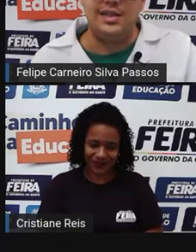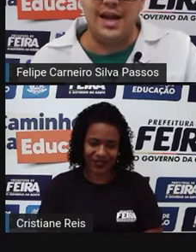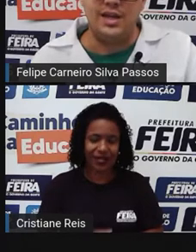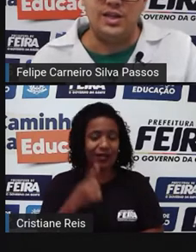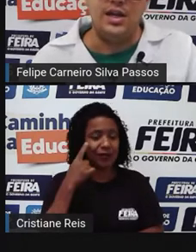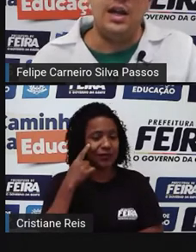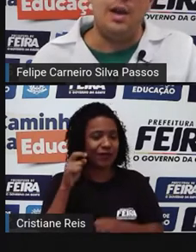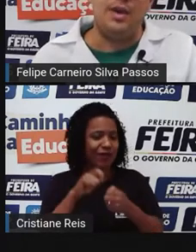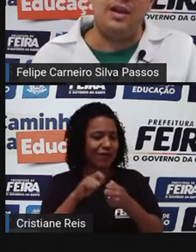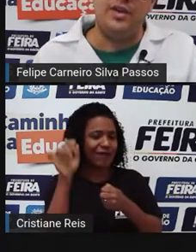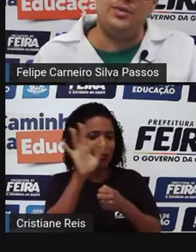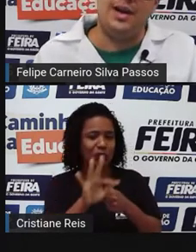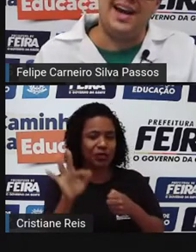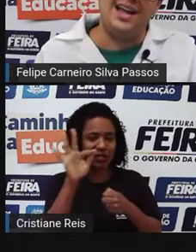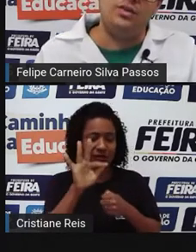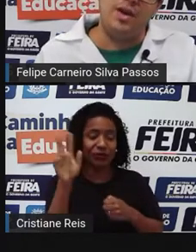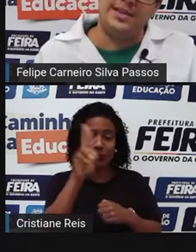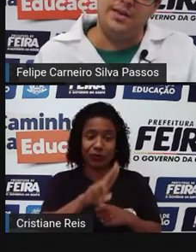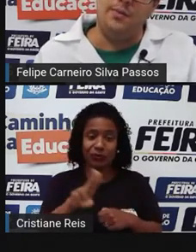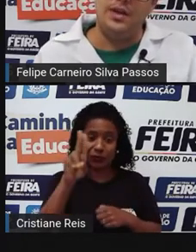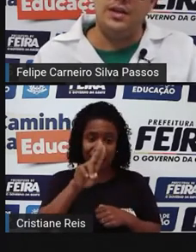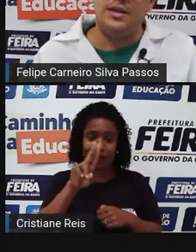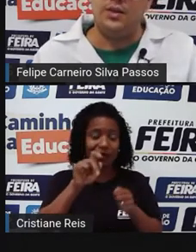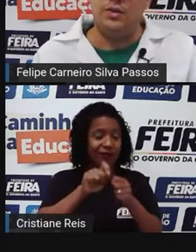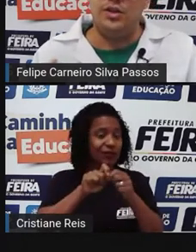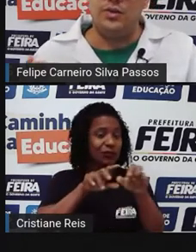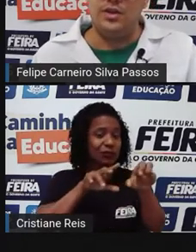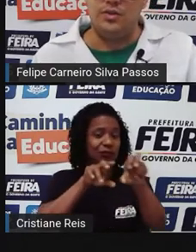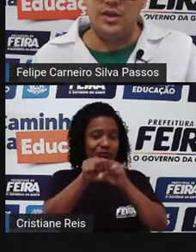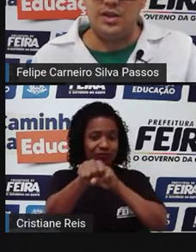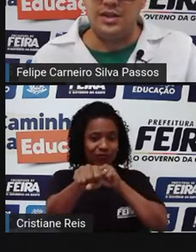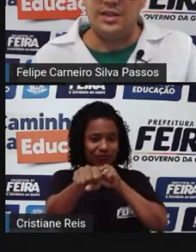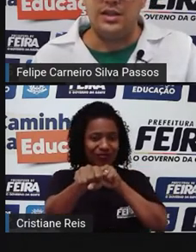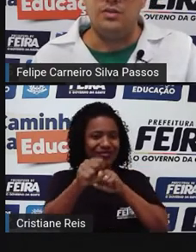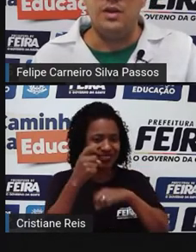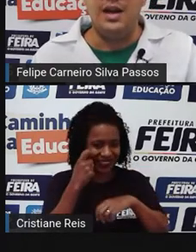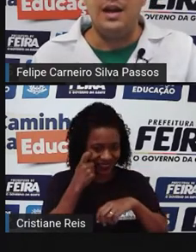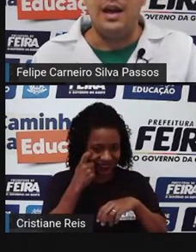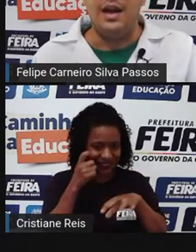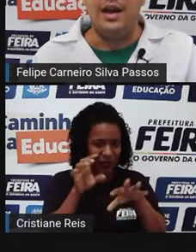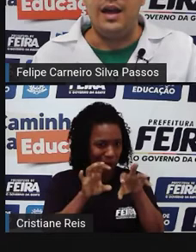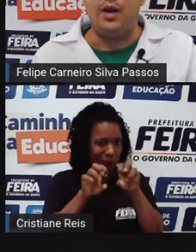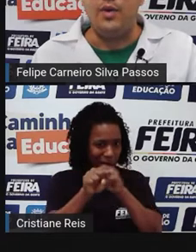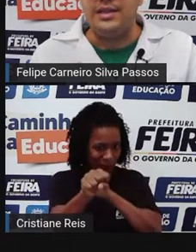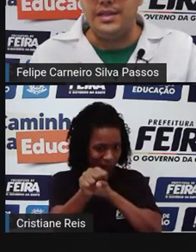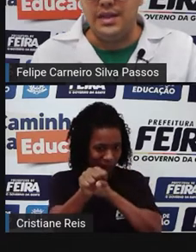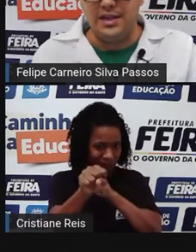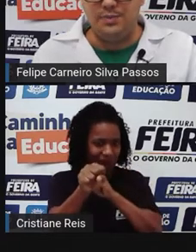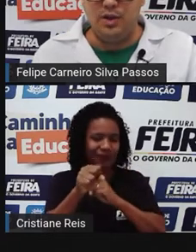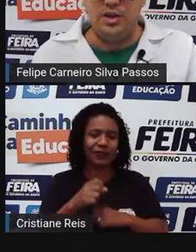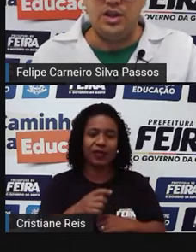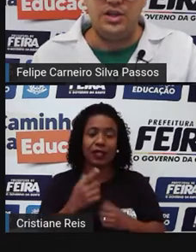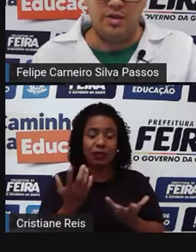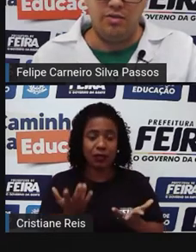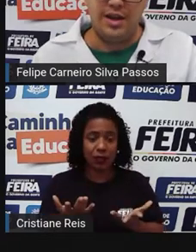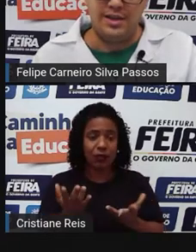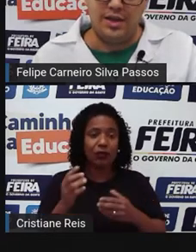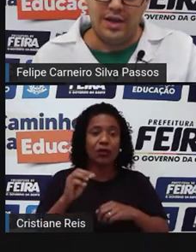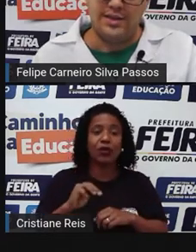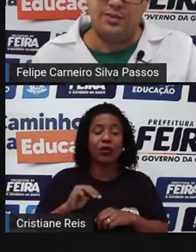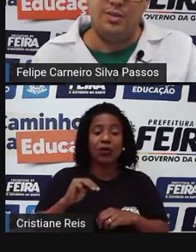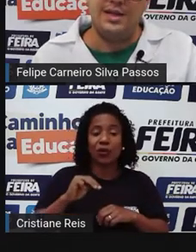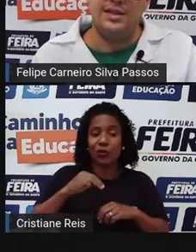universidade, é porque ela fez uma graduação. São instituições de ensino reconhecidas pelo Ministério